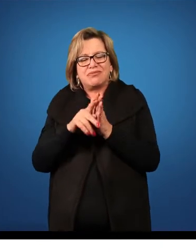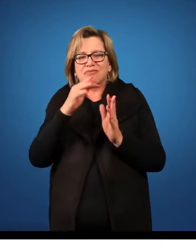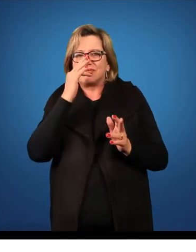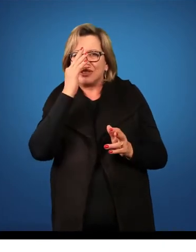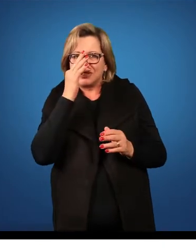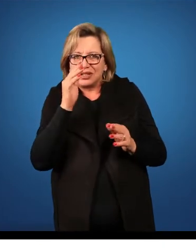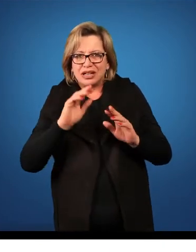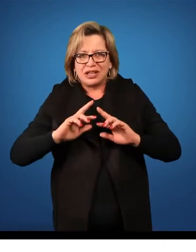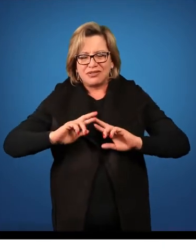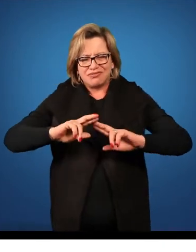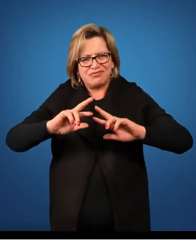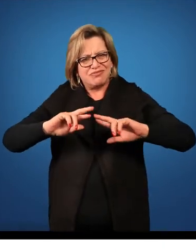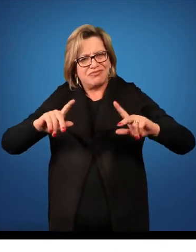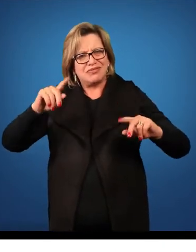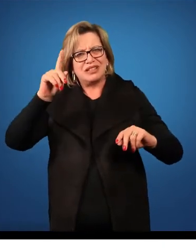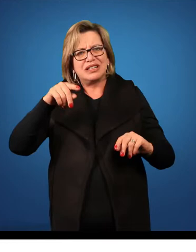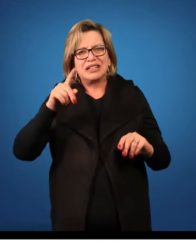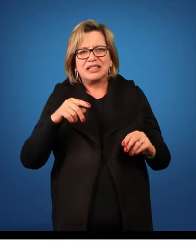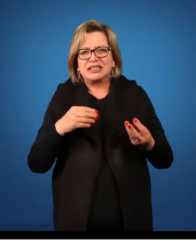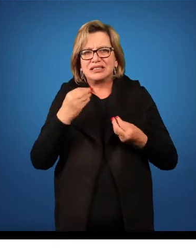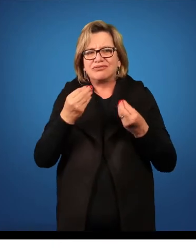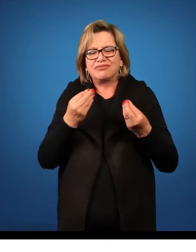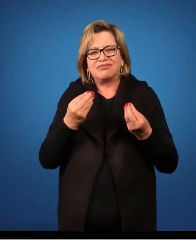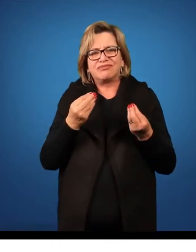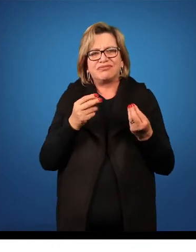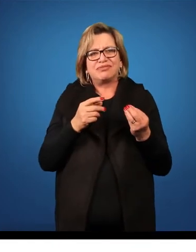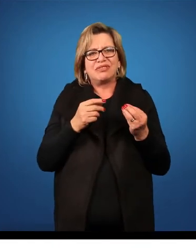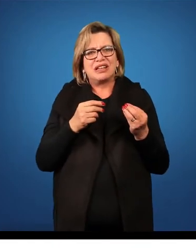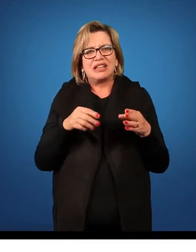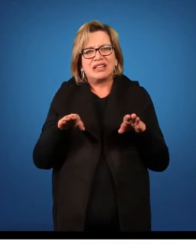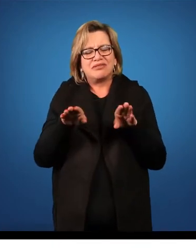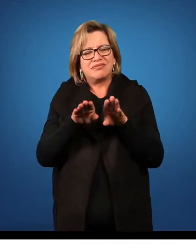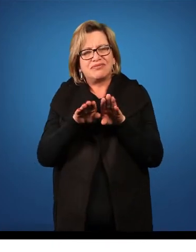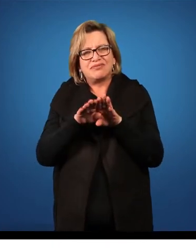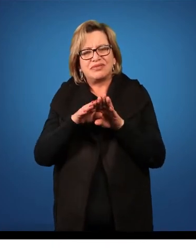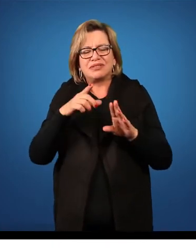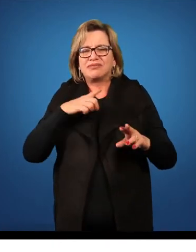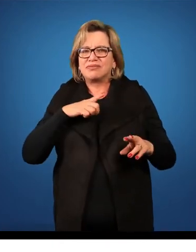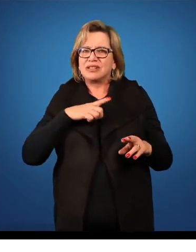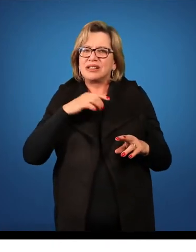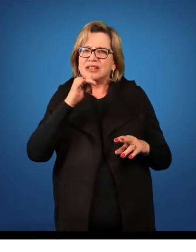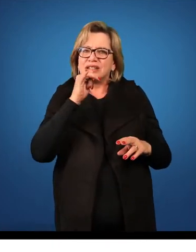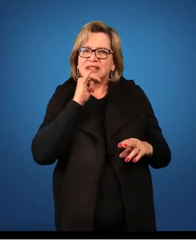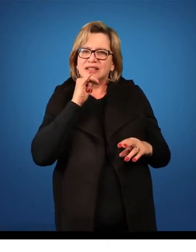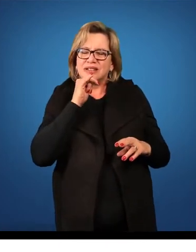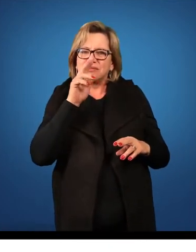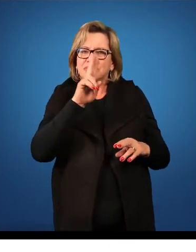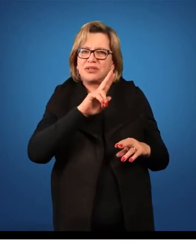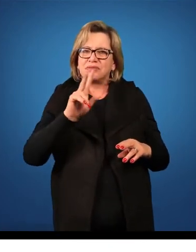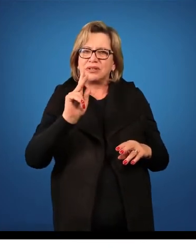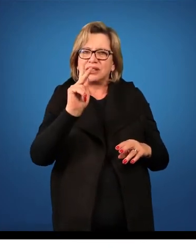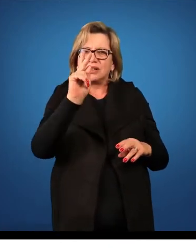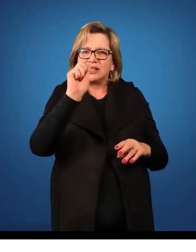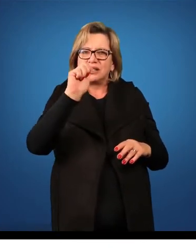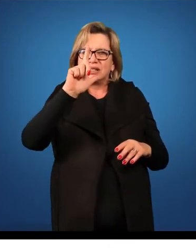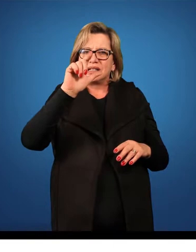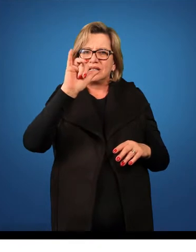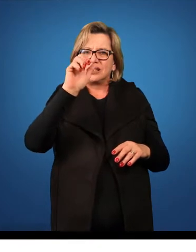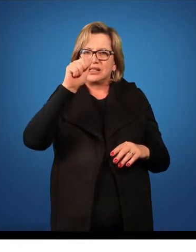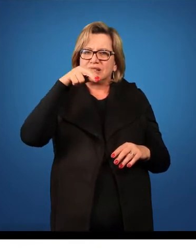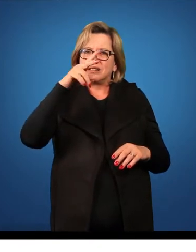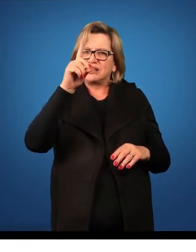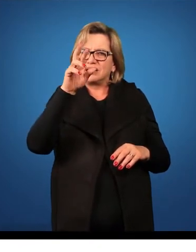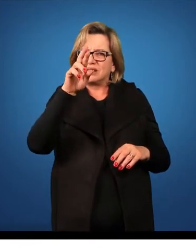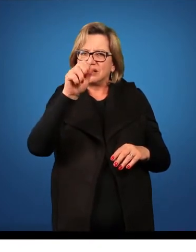variada a morfologia da flor dessa família. E aqui está um exemplo de Caliandra. Está no clado Mimozoide, que